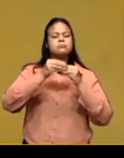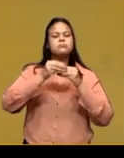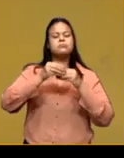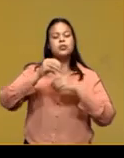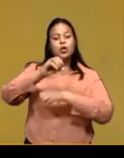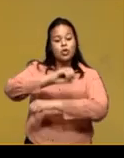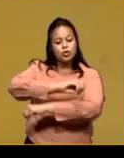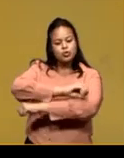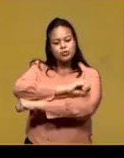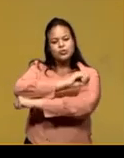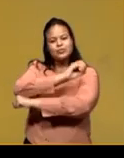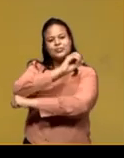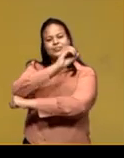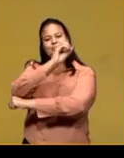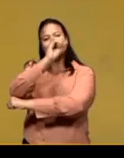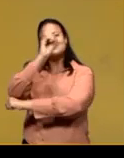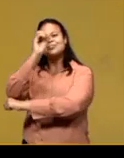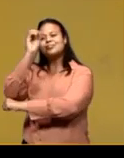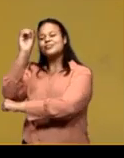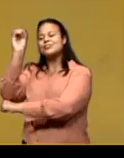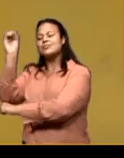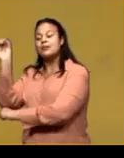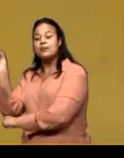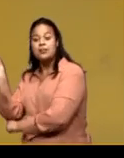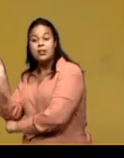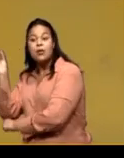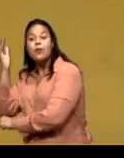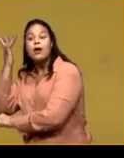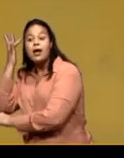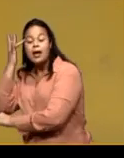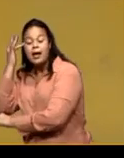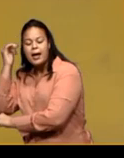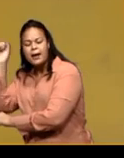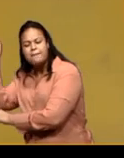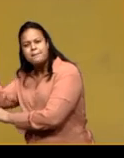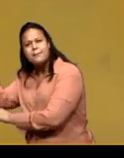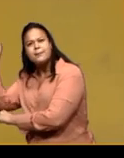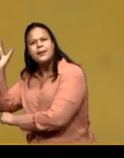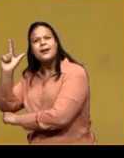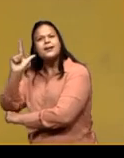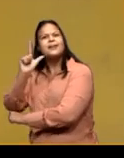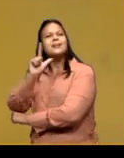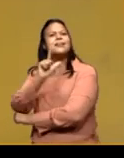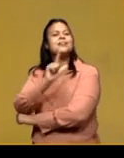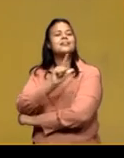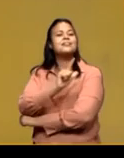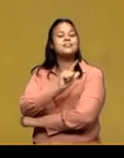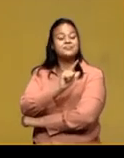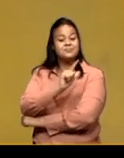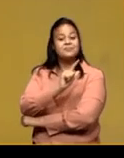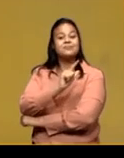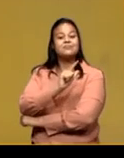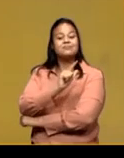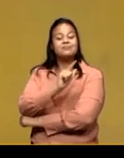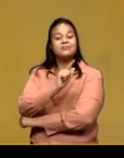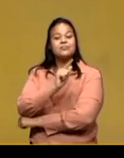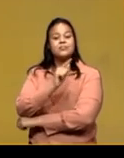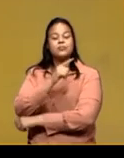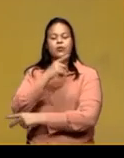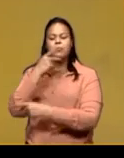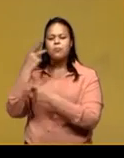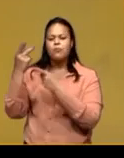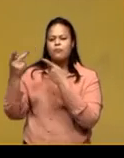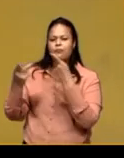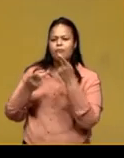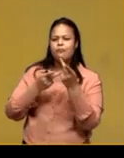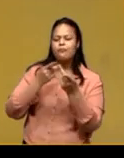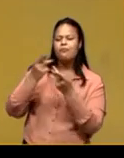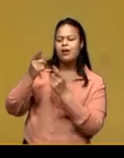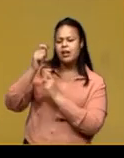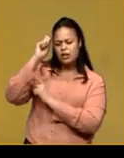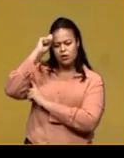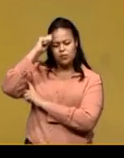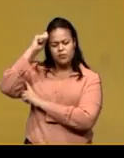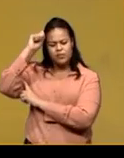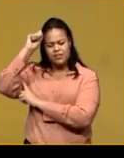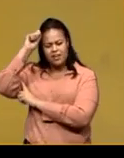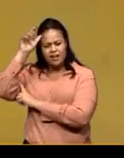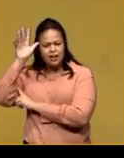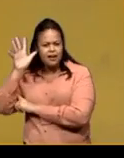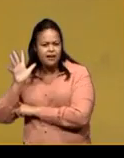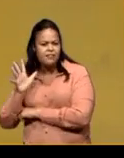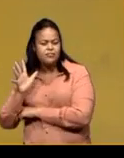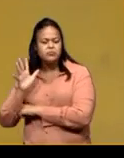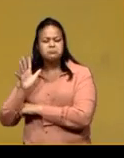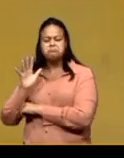E o sol vai nascer amanhã. E é como um ditado africano que diz, não